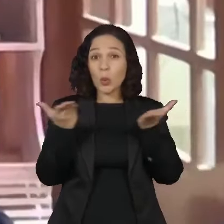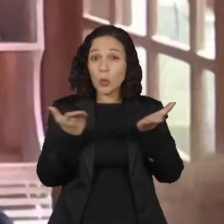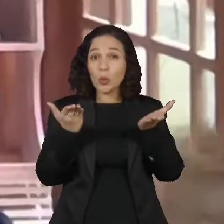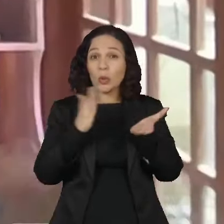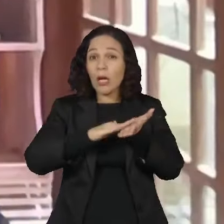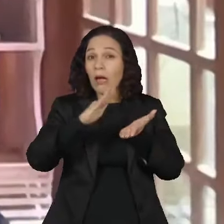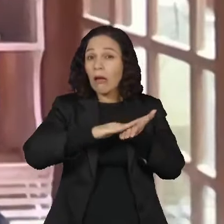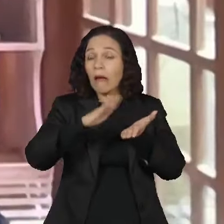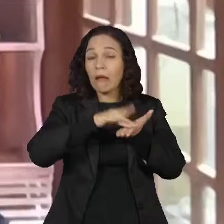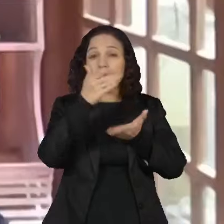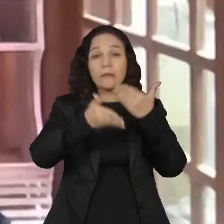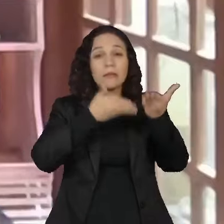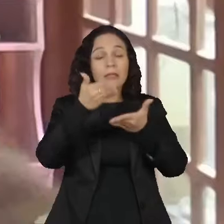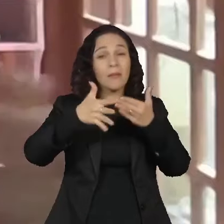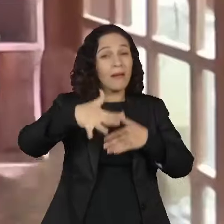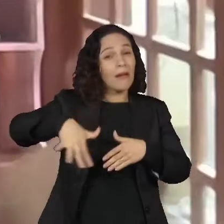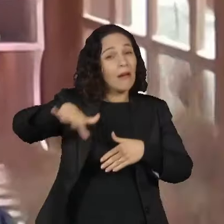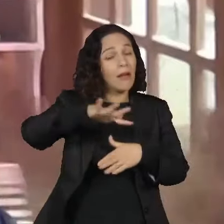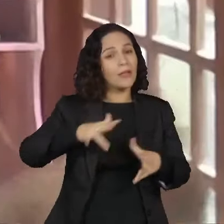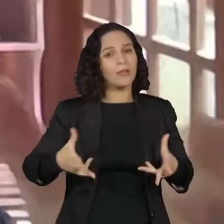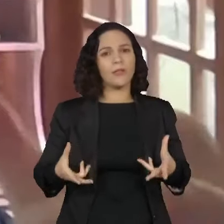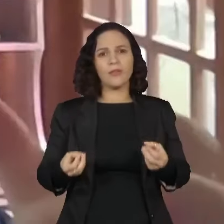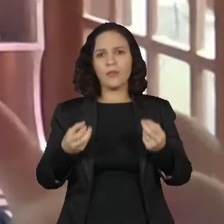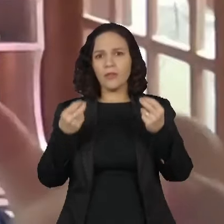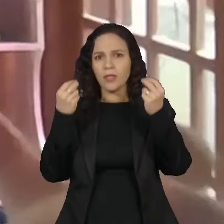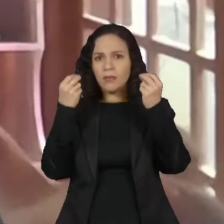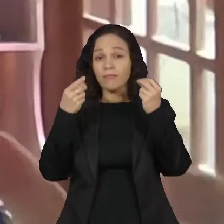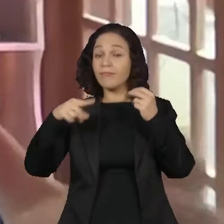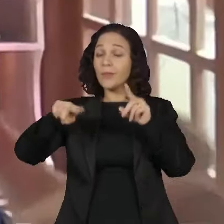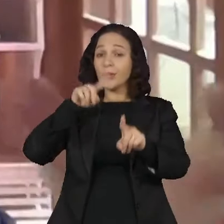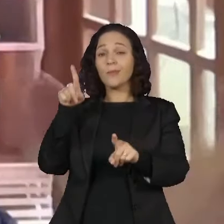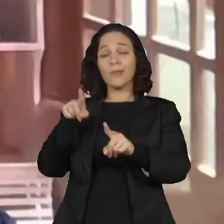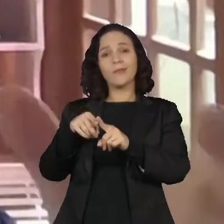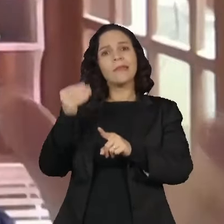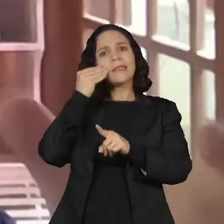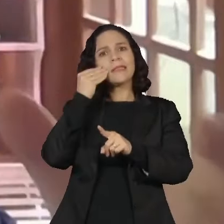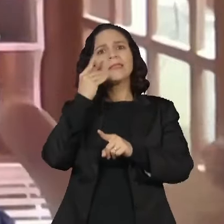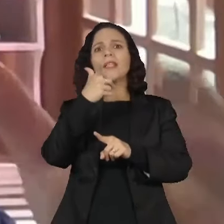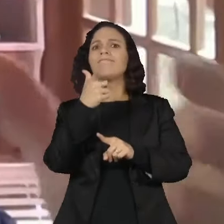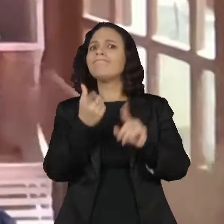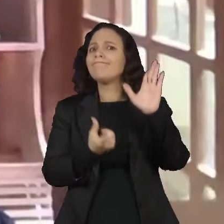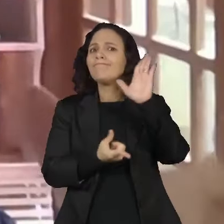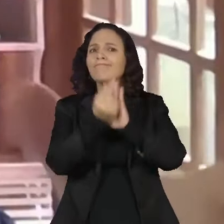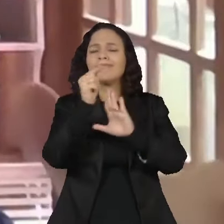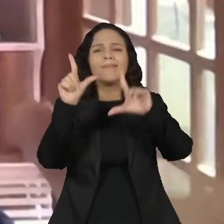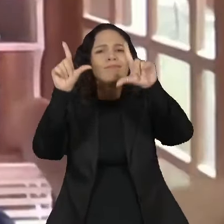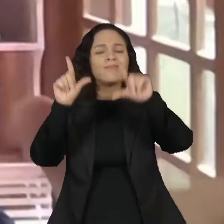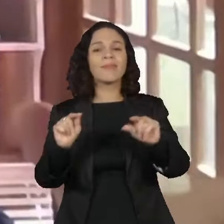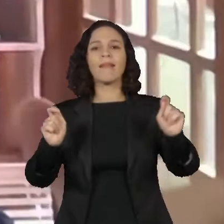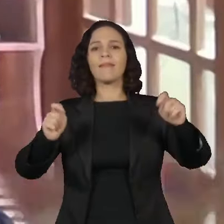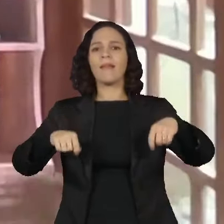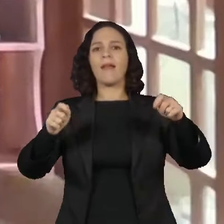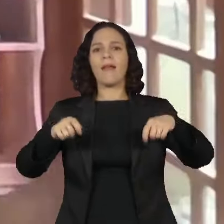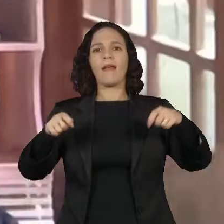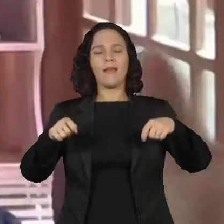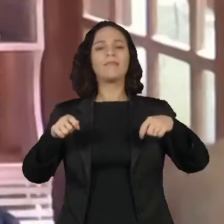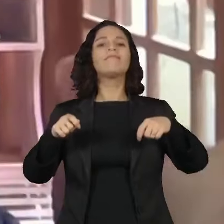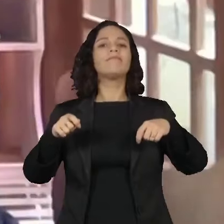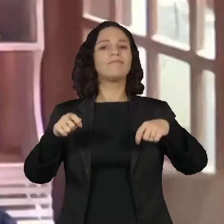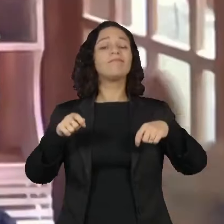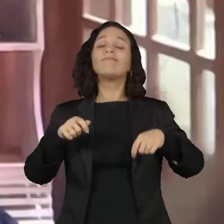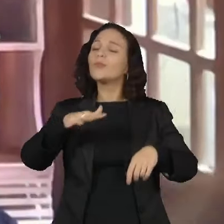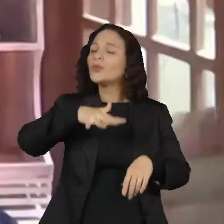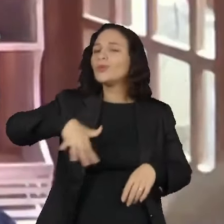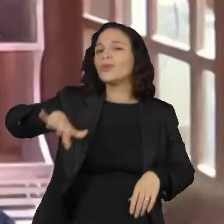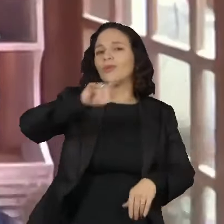tratamentos em oncologia, o nosso objetivo é fazer esse tratamento seja viável economicamente para